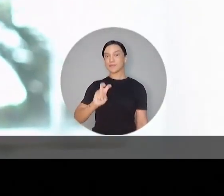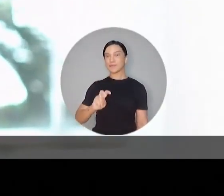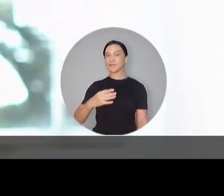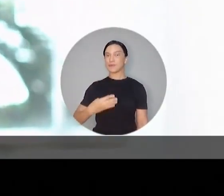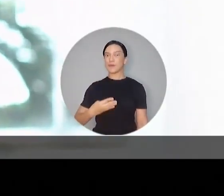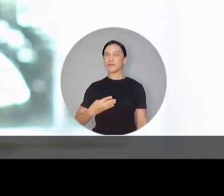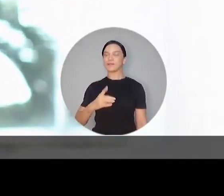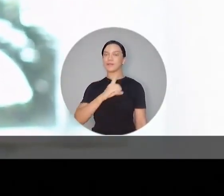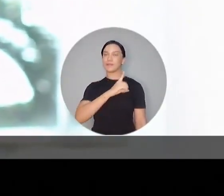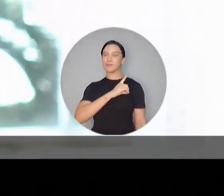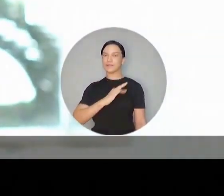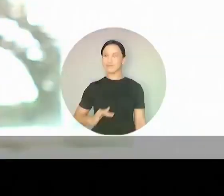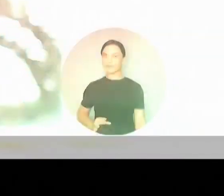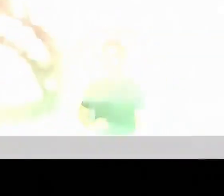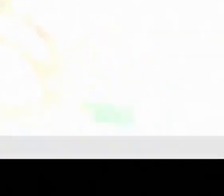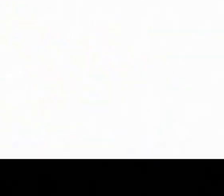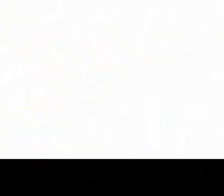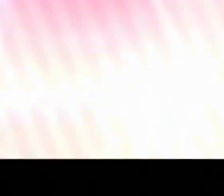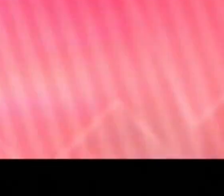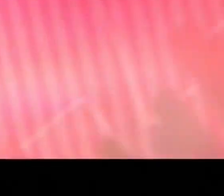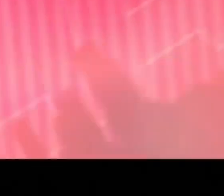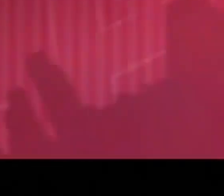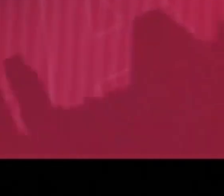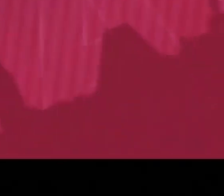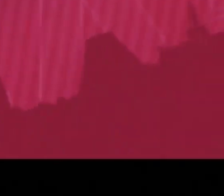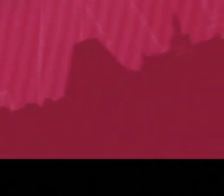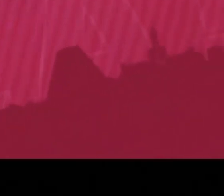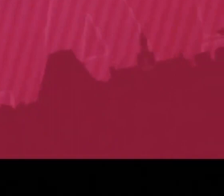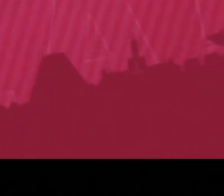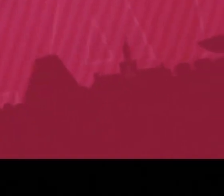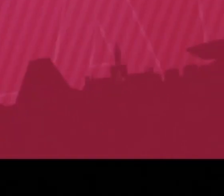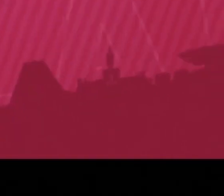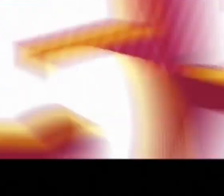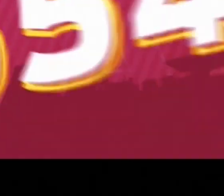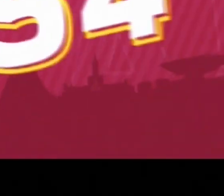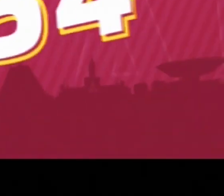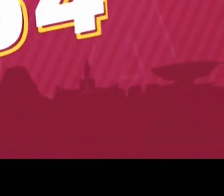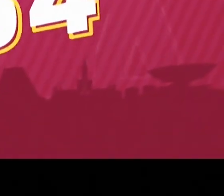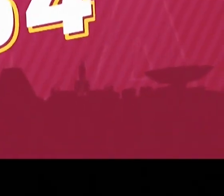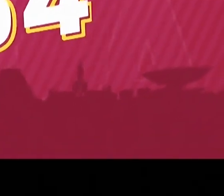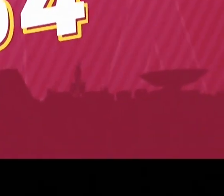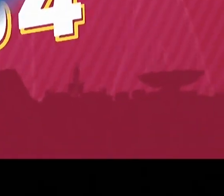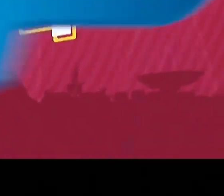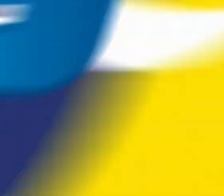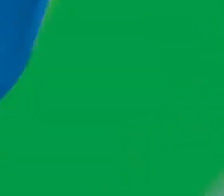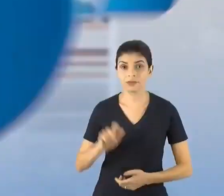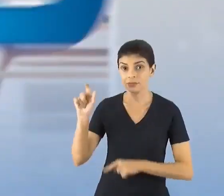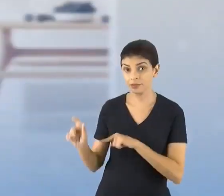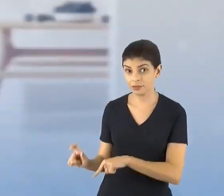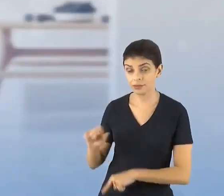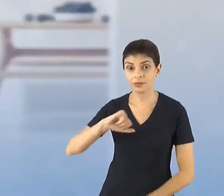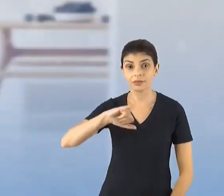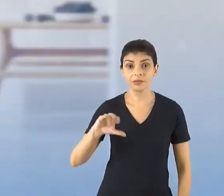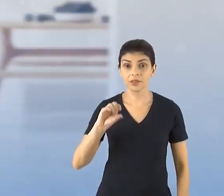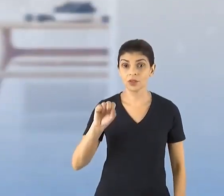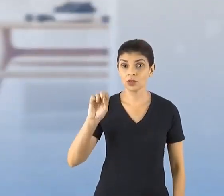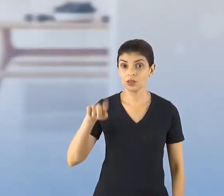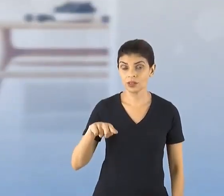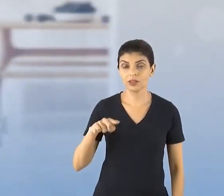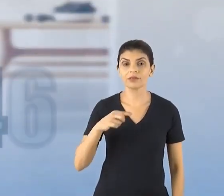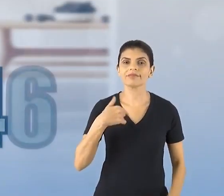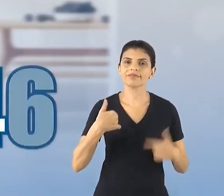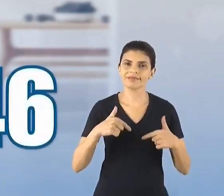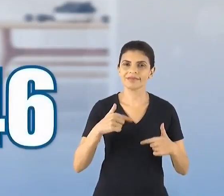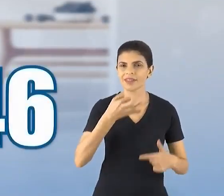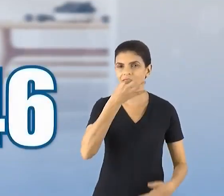5, 5, 4. Deputada federal. 4, 5, 5, 4. Dani Maia. José Onix, da Rádio de